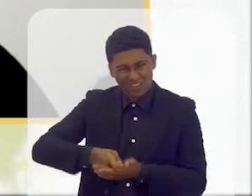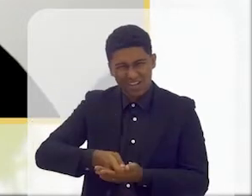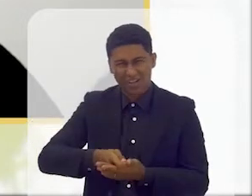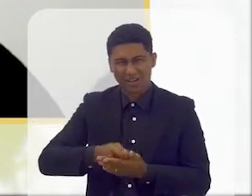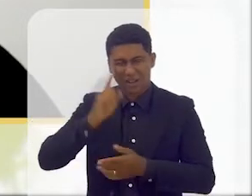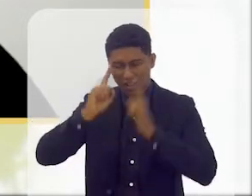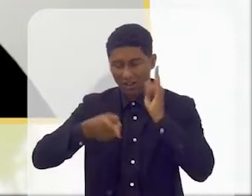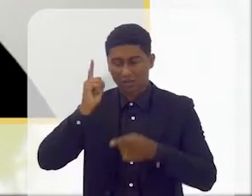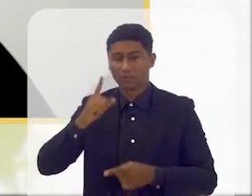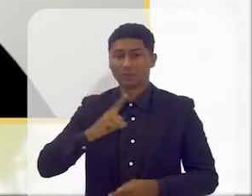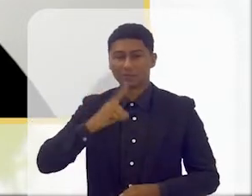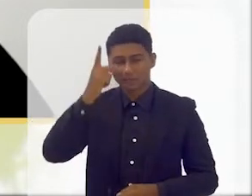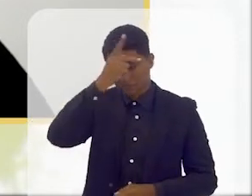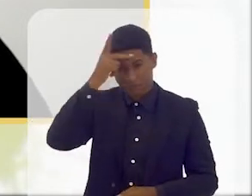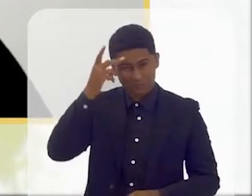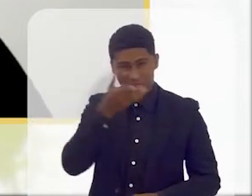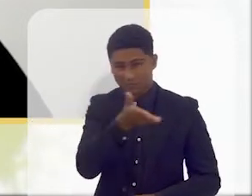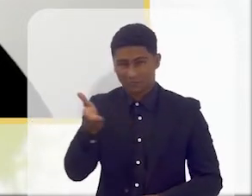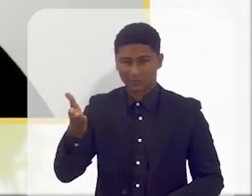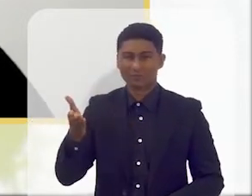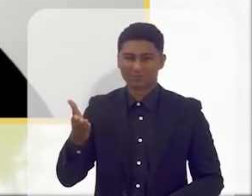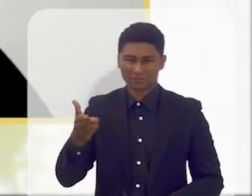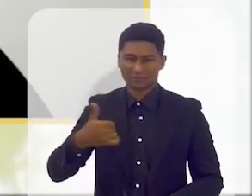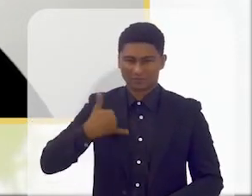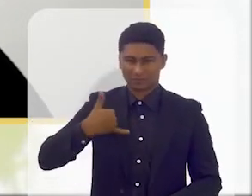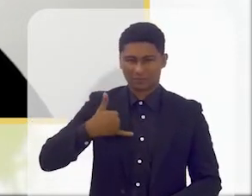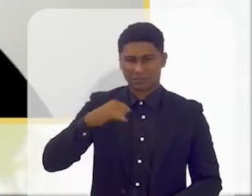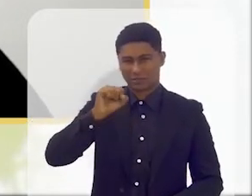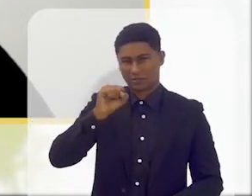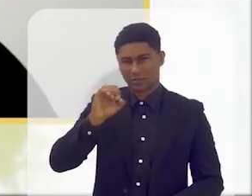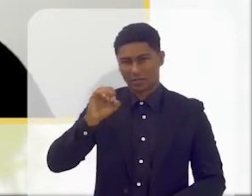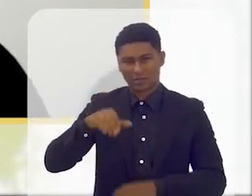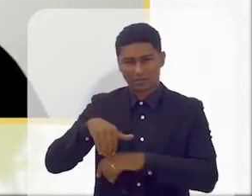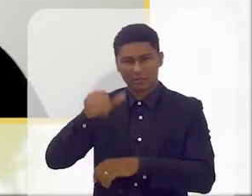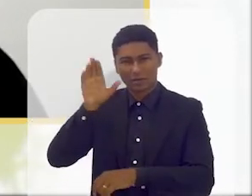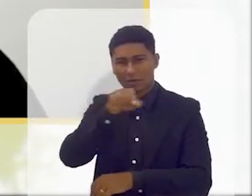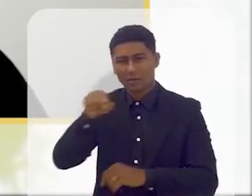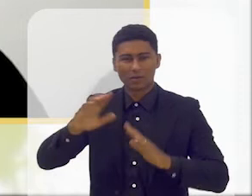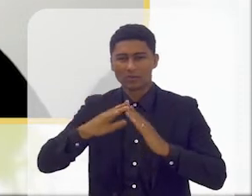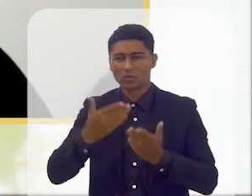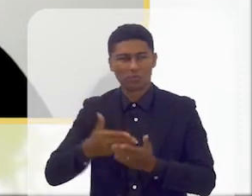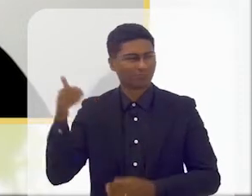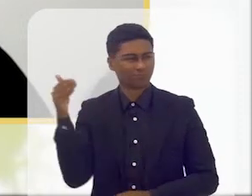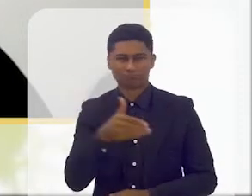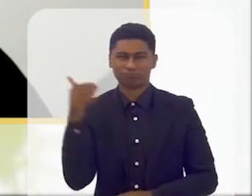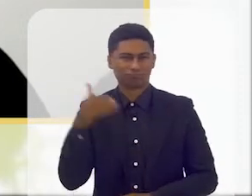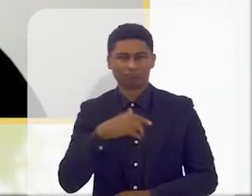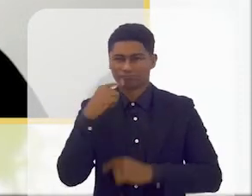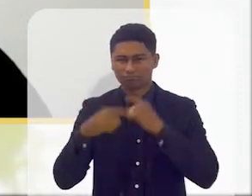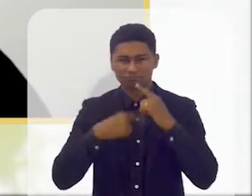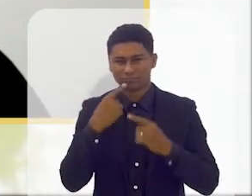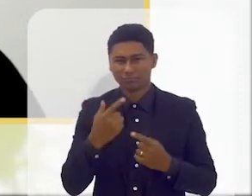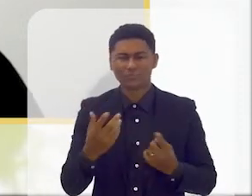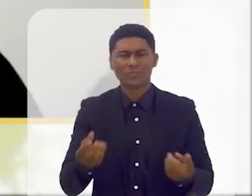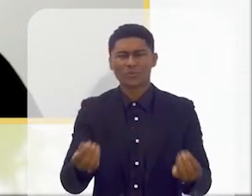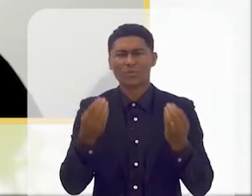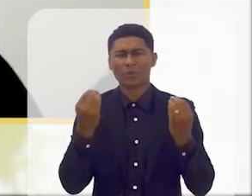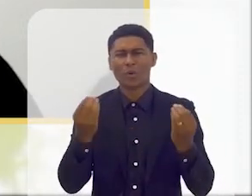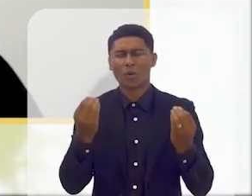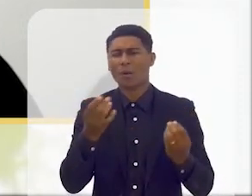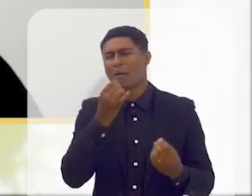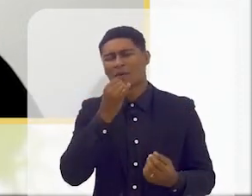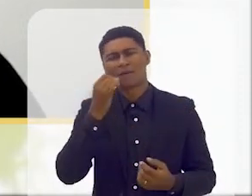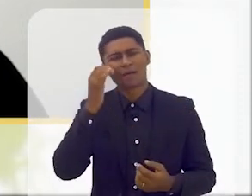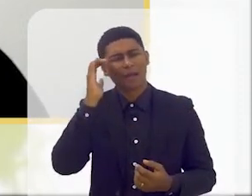têm 80 e mais anos, e que não tiveram a oportunidade de ir à escola. Como é que conseguem entender, por exemplo, uma coisa tão